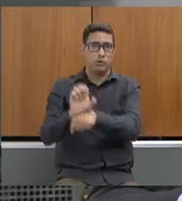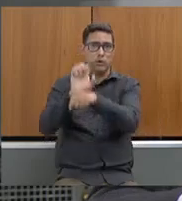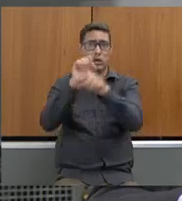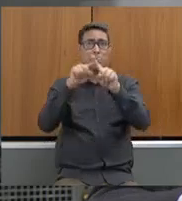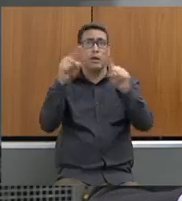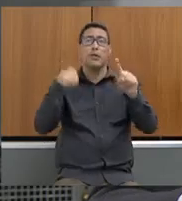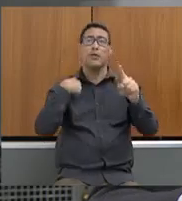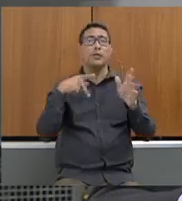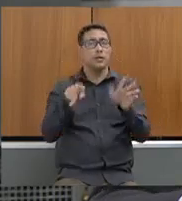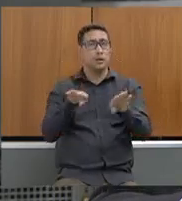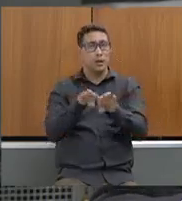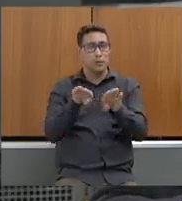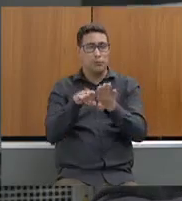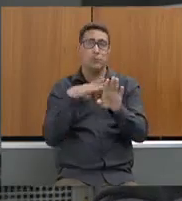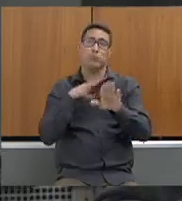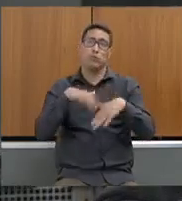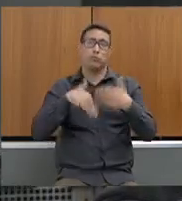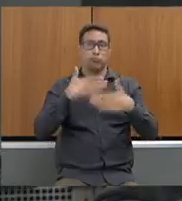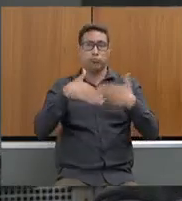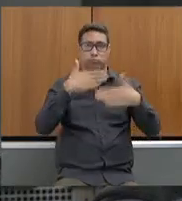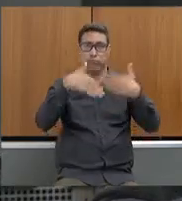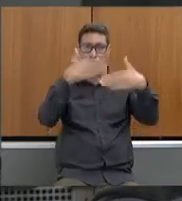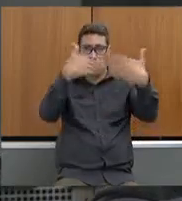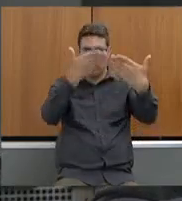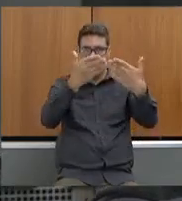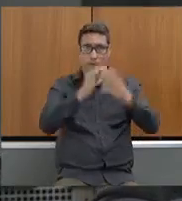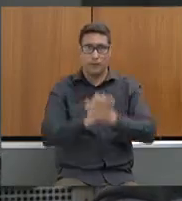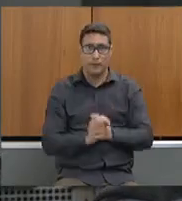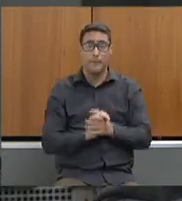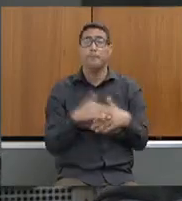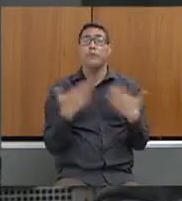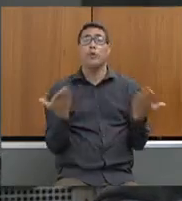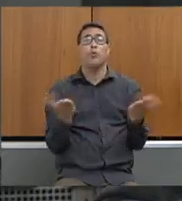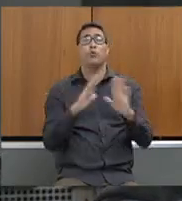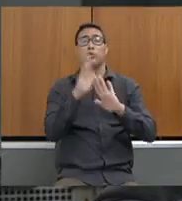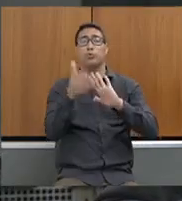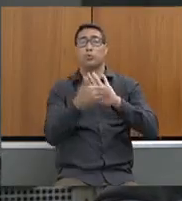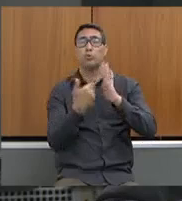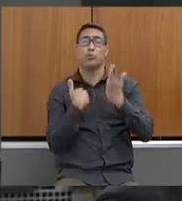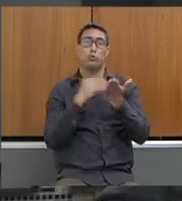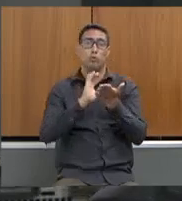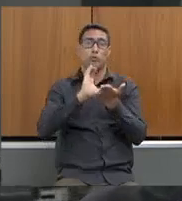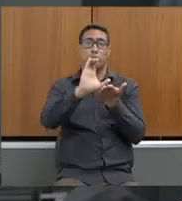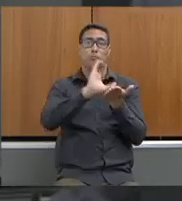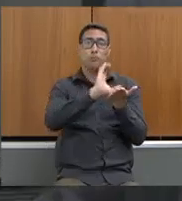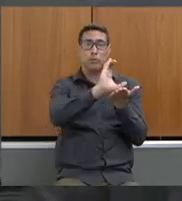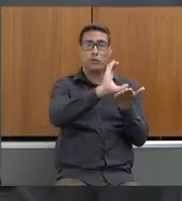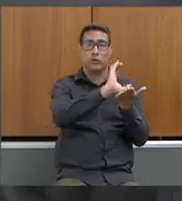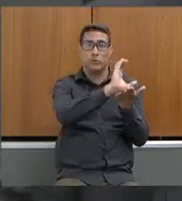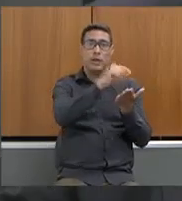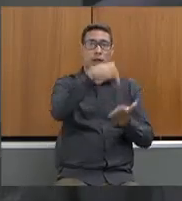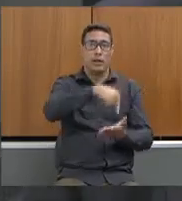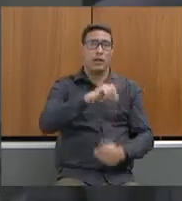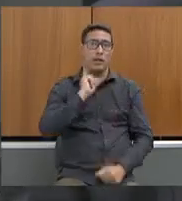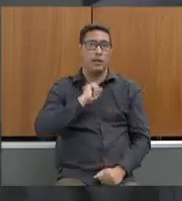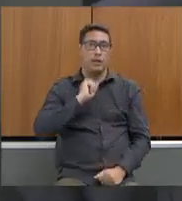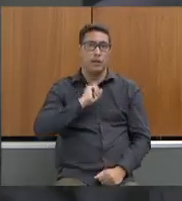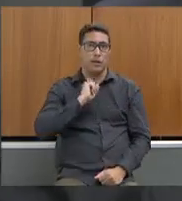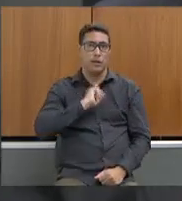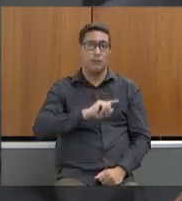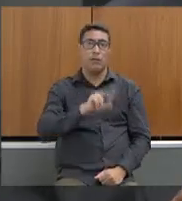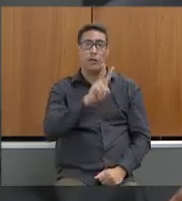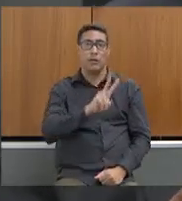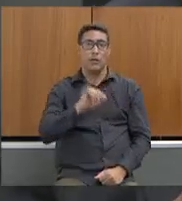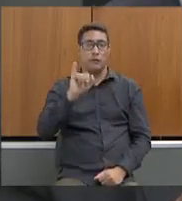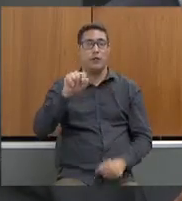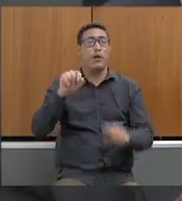nosso desenvolvimento. Então, hoje, todos os investimentos que se passam em Minas Gerais se passam pela Secretaria